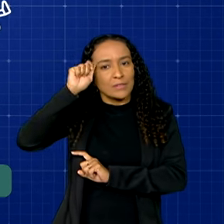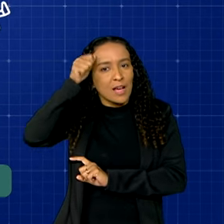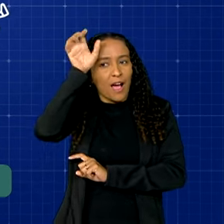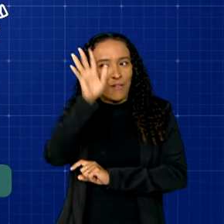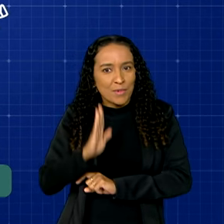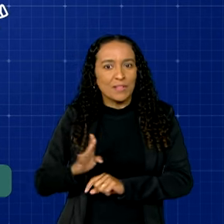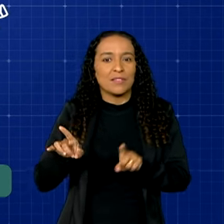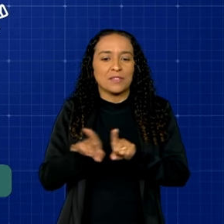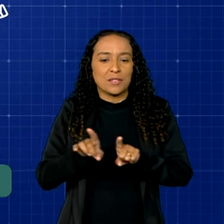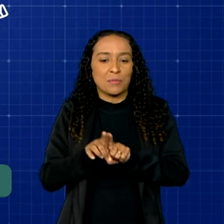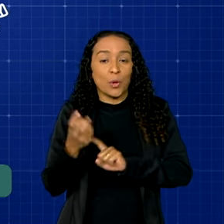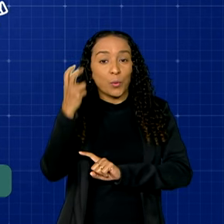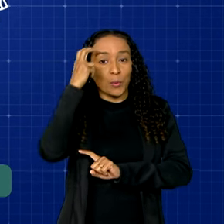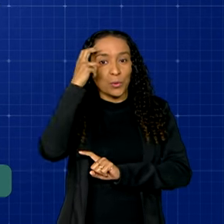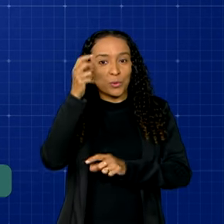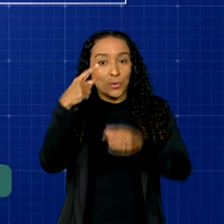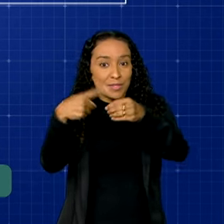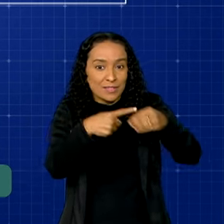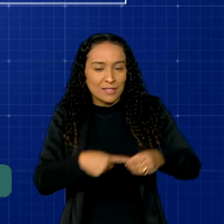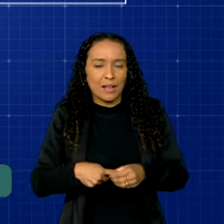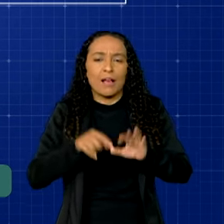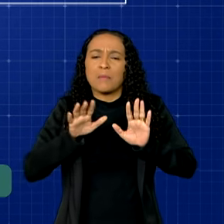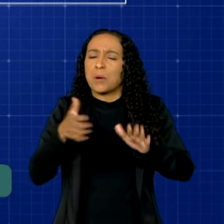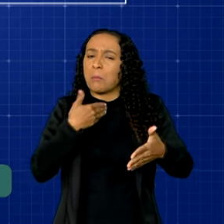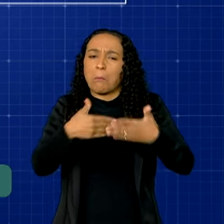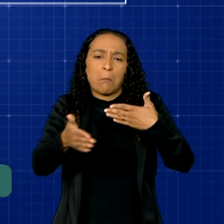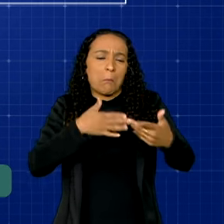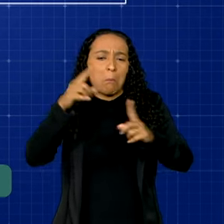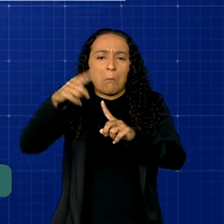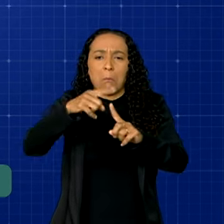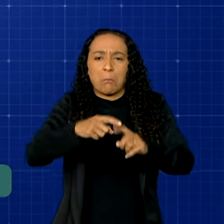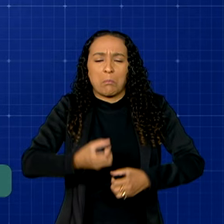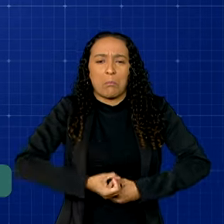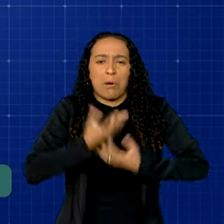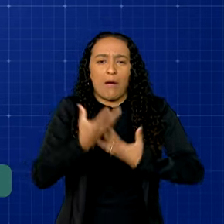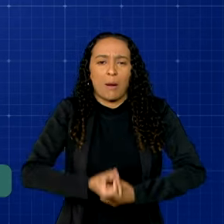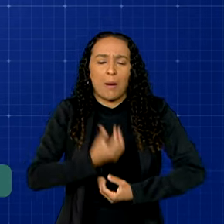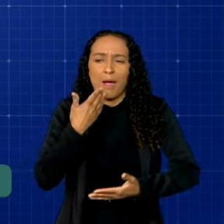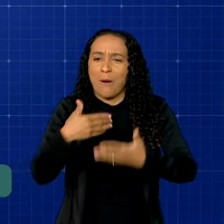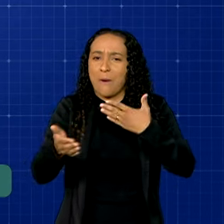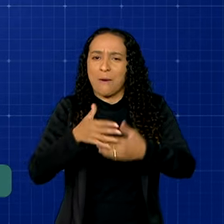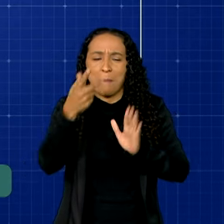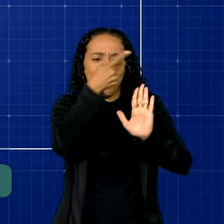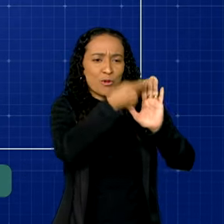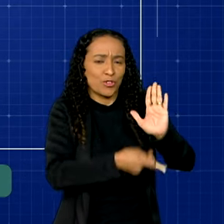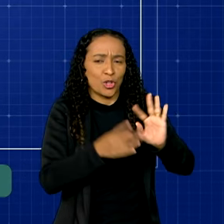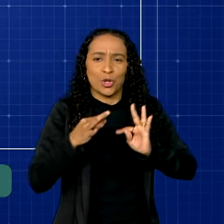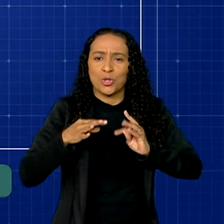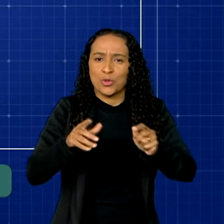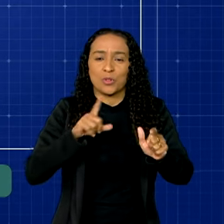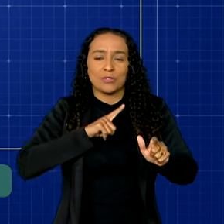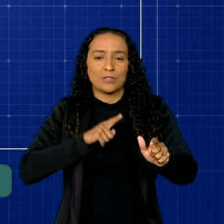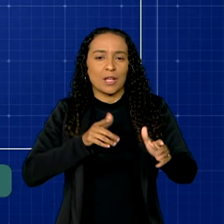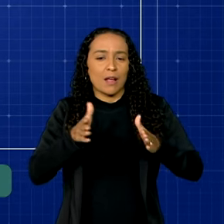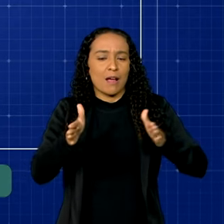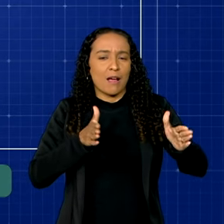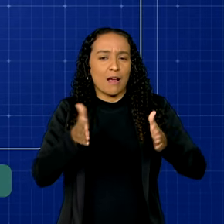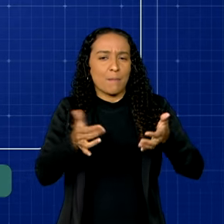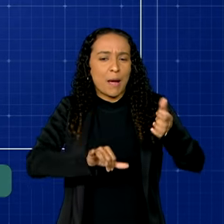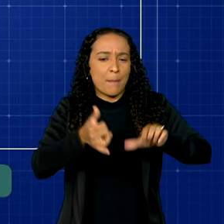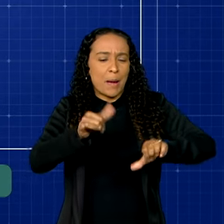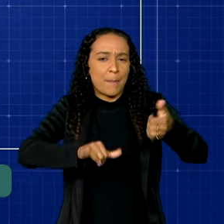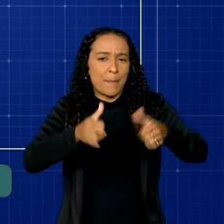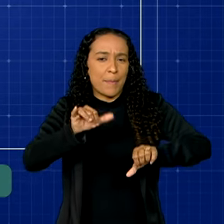-brasileira e cultura urbana. Mas, independente da forma de expressão, todos os projetos passam por um criterioso